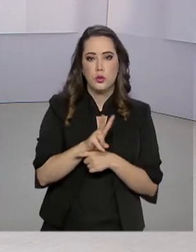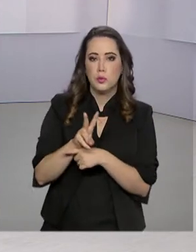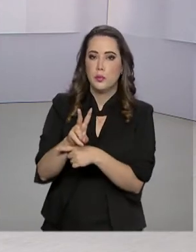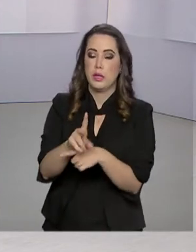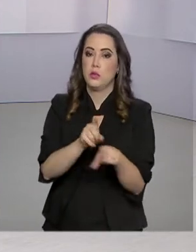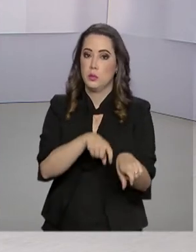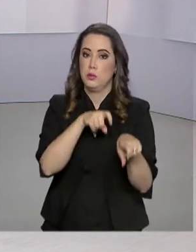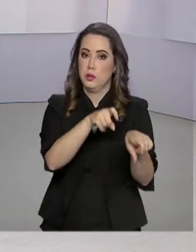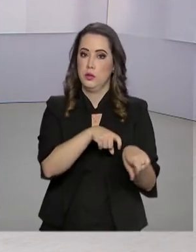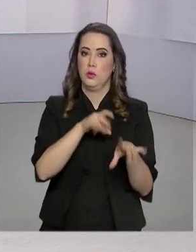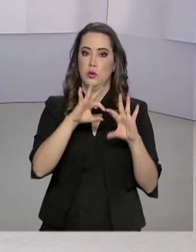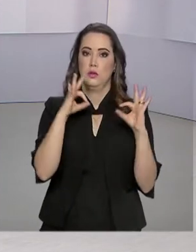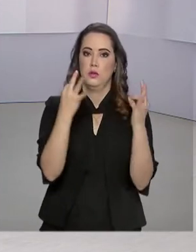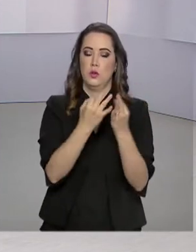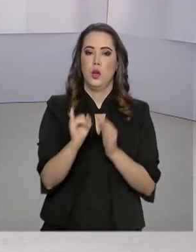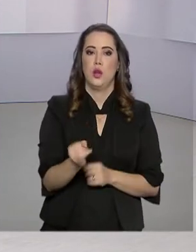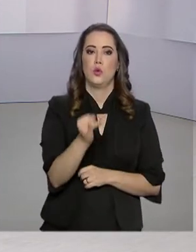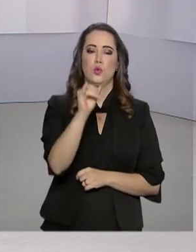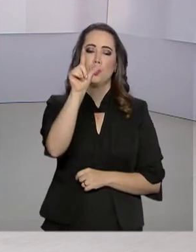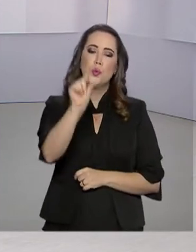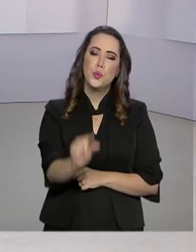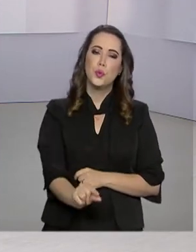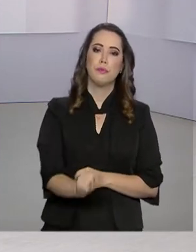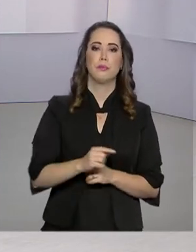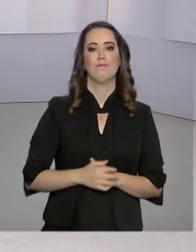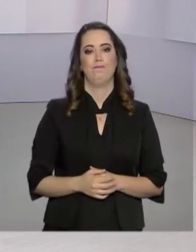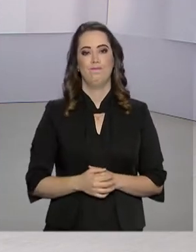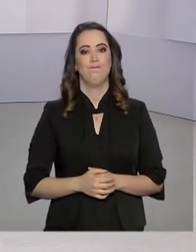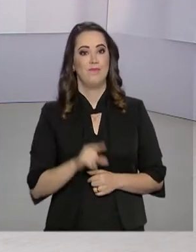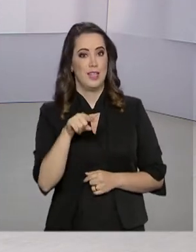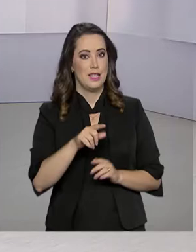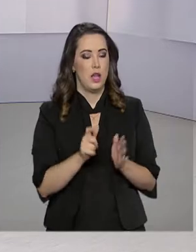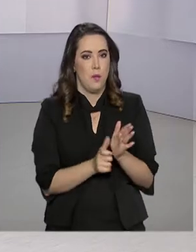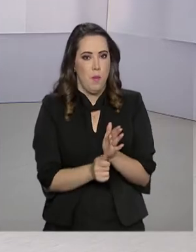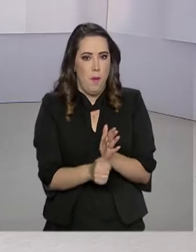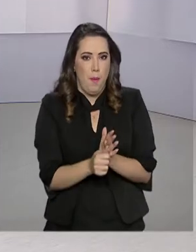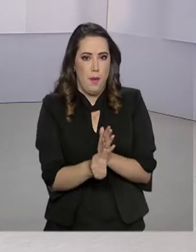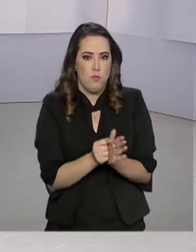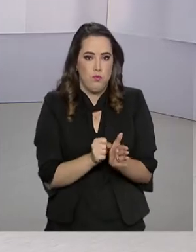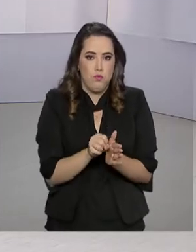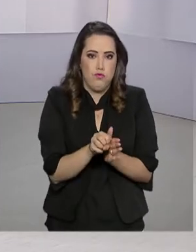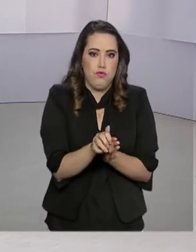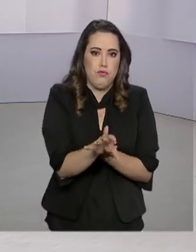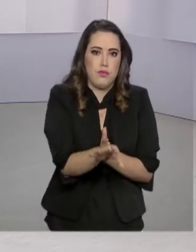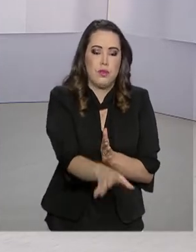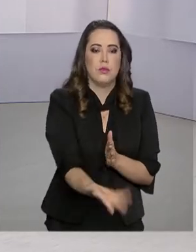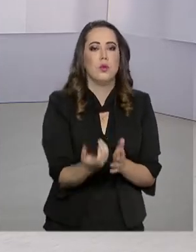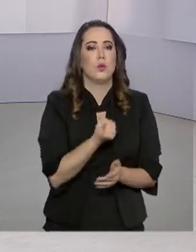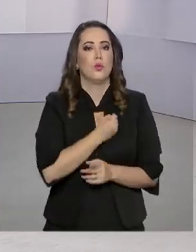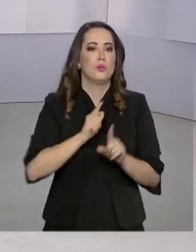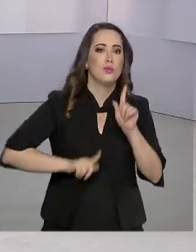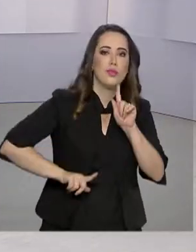para agricultores familiares a juros baixos. E a safra de grãos deve superar os números.